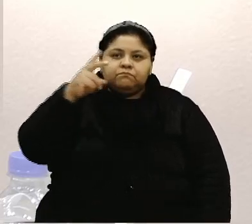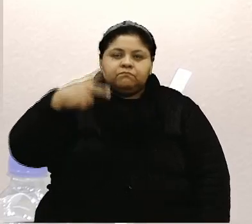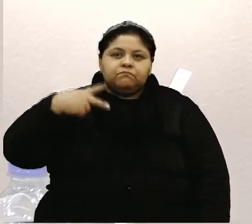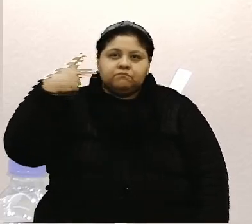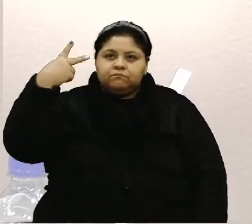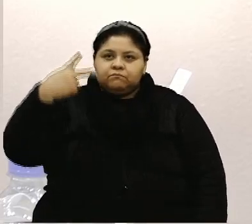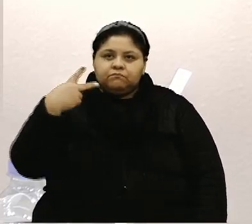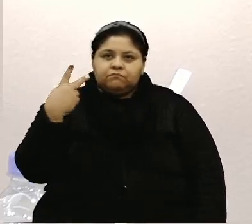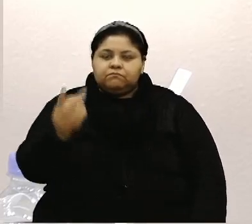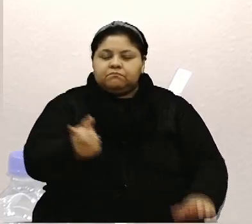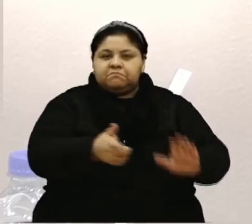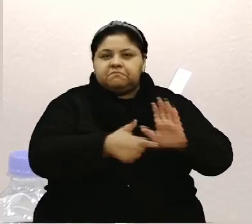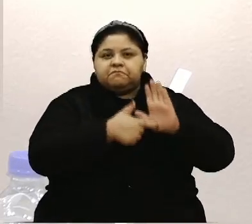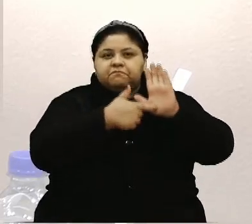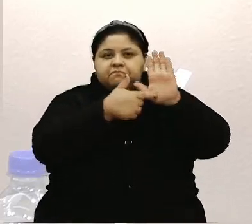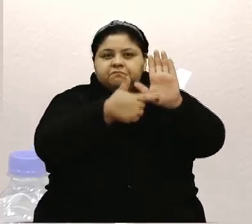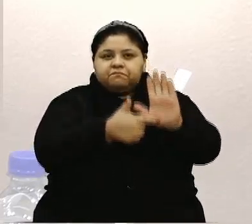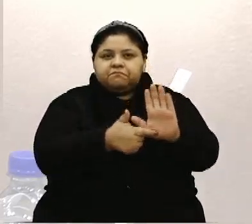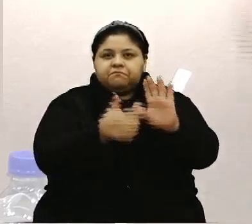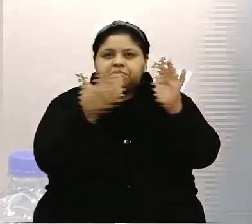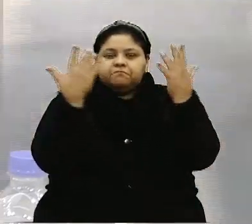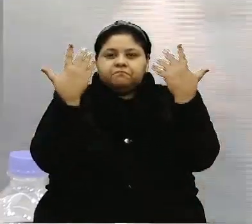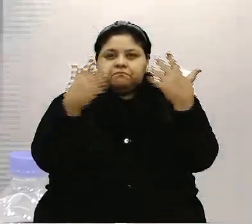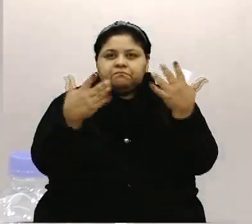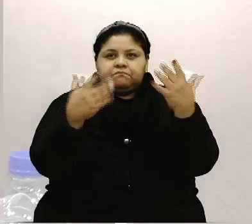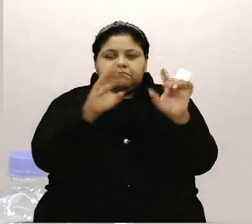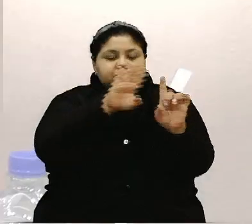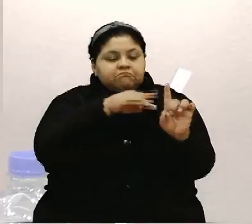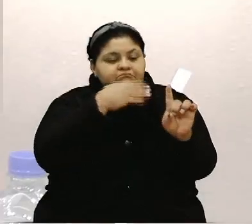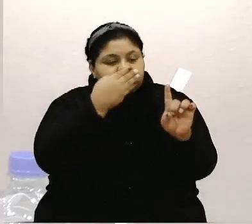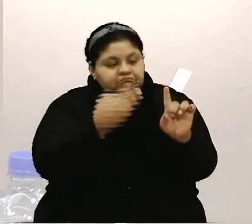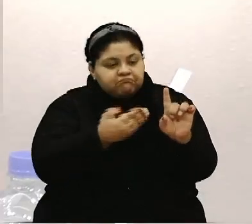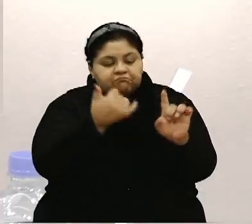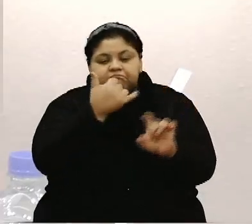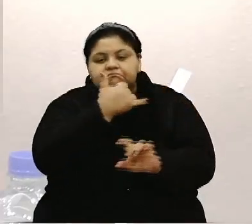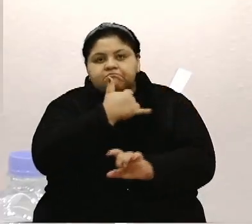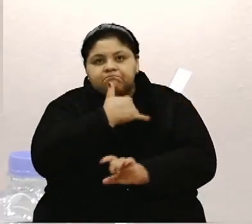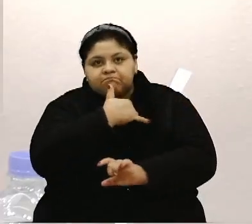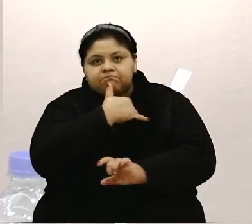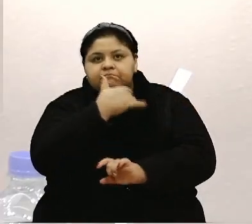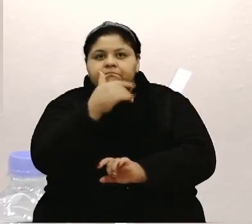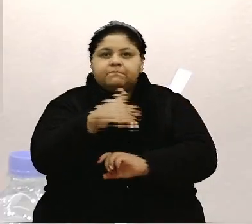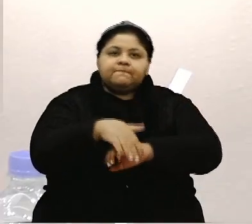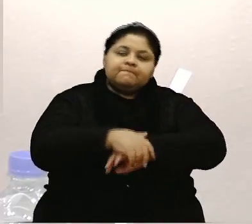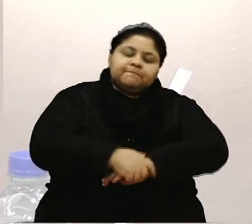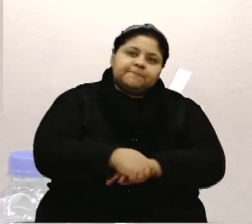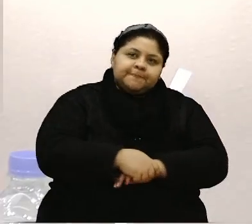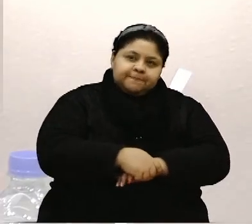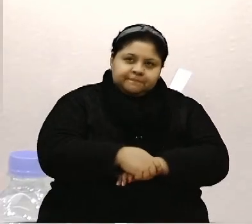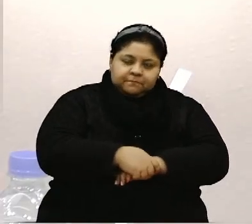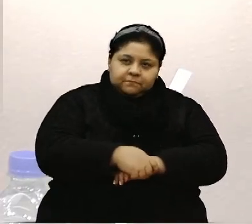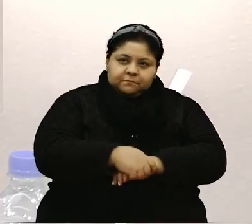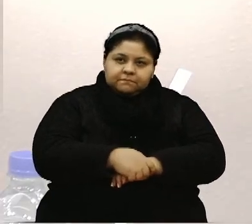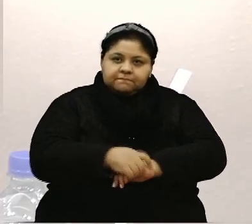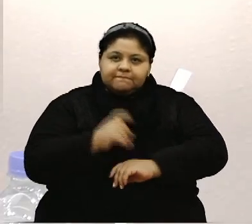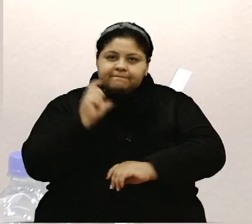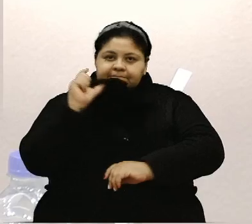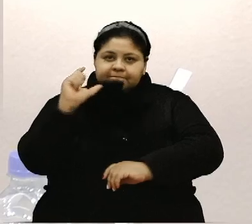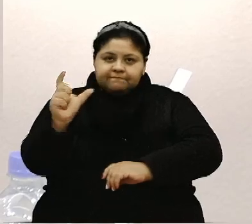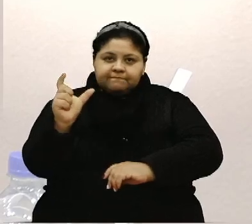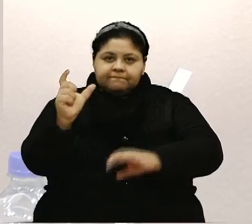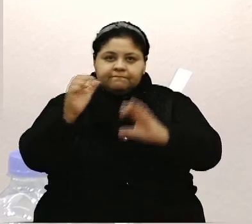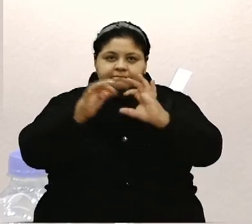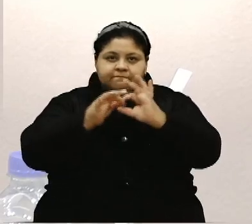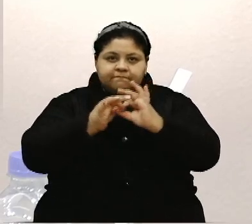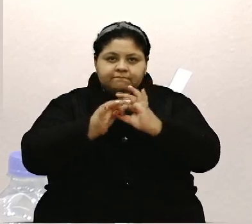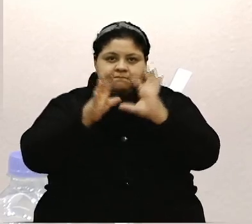para a apresentação de votos de pesar, louvor ou congratulações. A palavra está